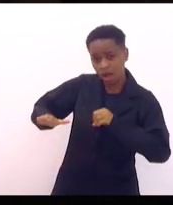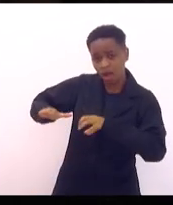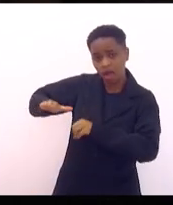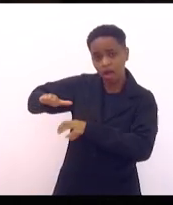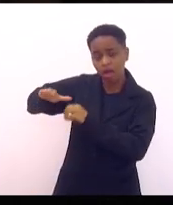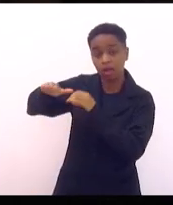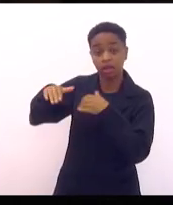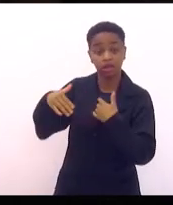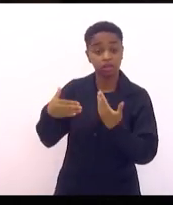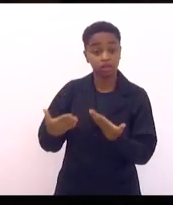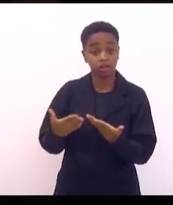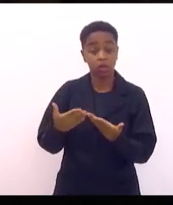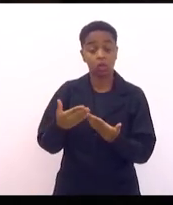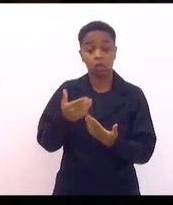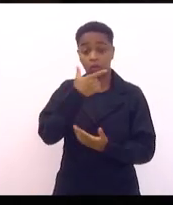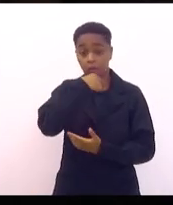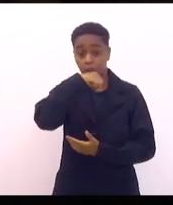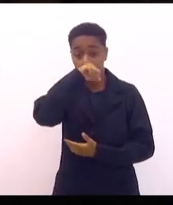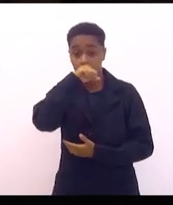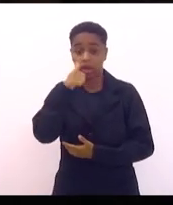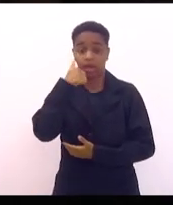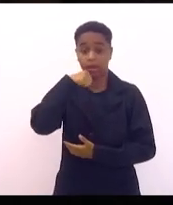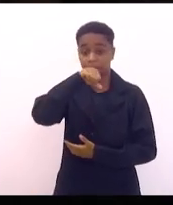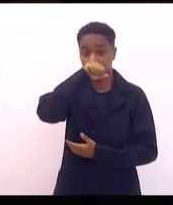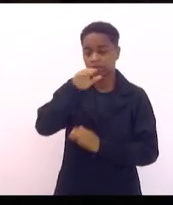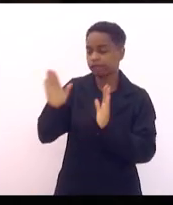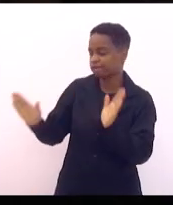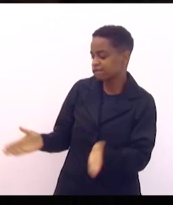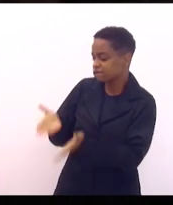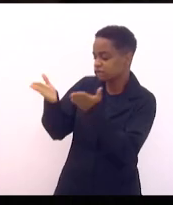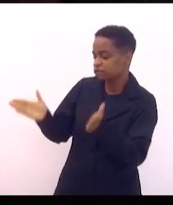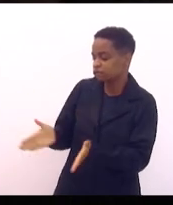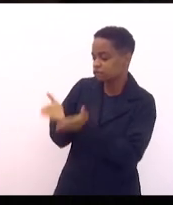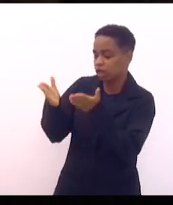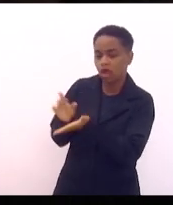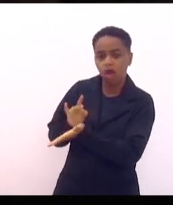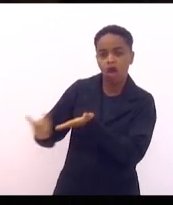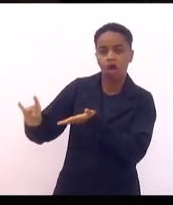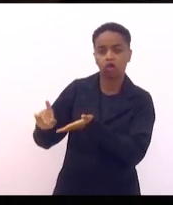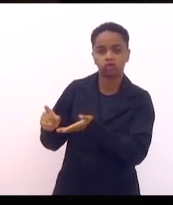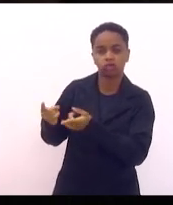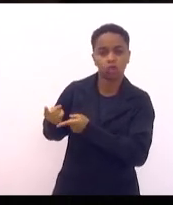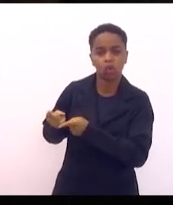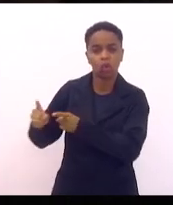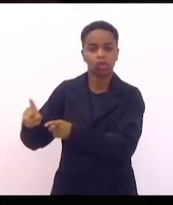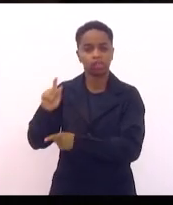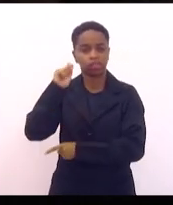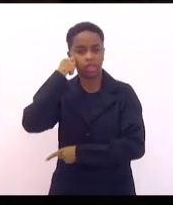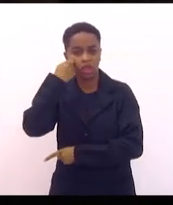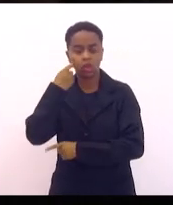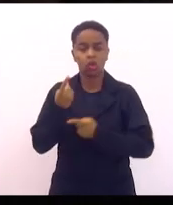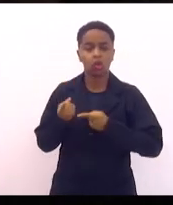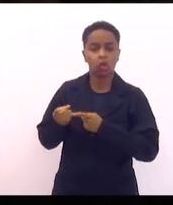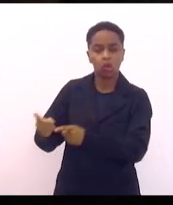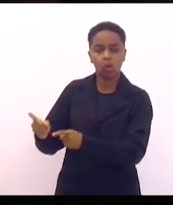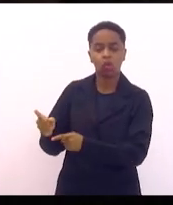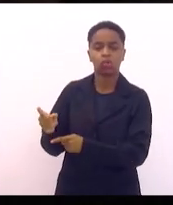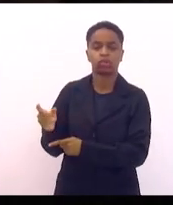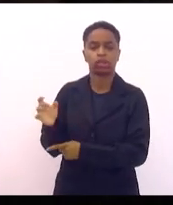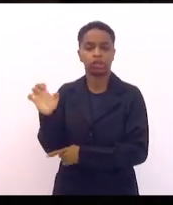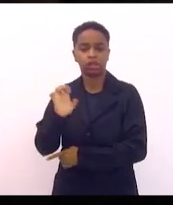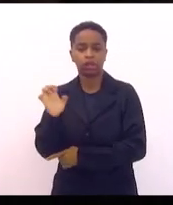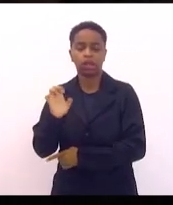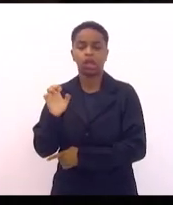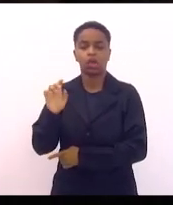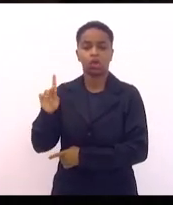Então, é o pai e a mãe estimulando o ódio, seja o negro, seja o homossexual, seja o